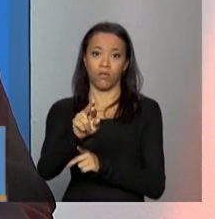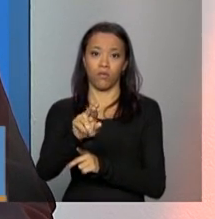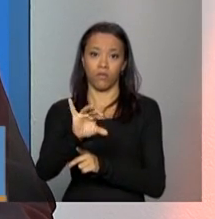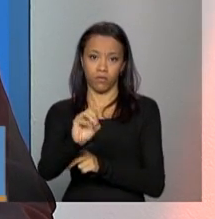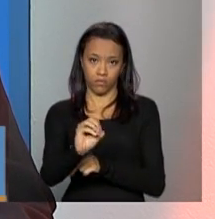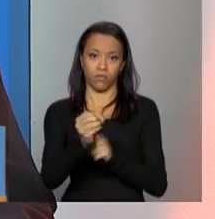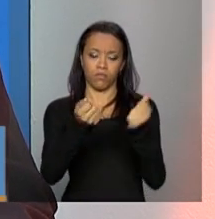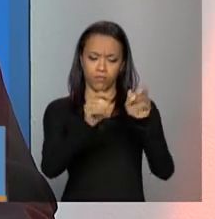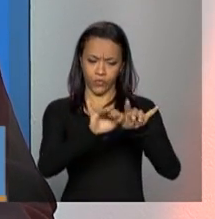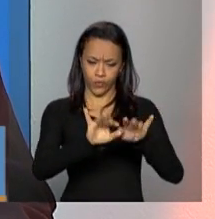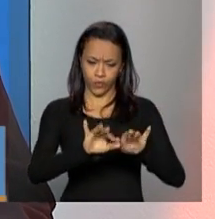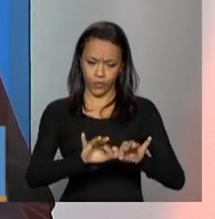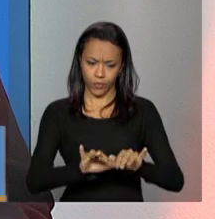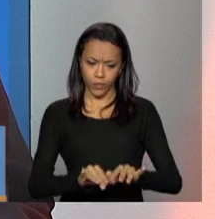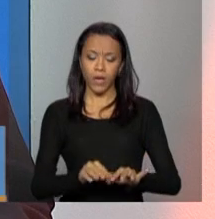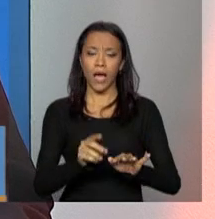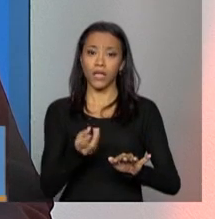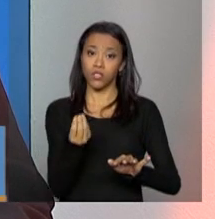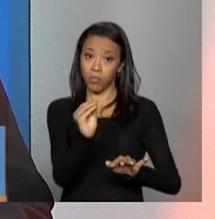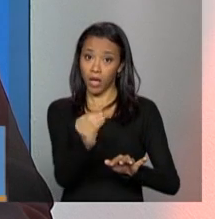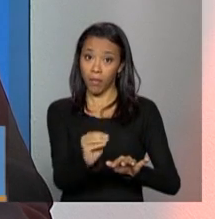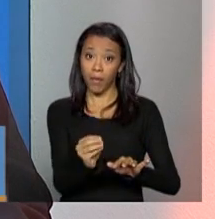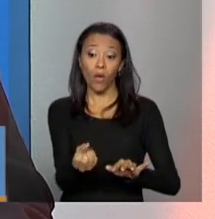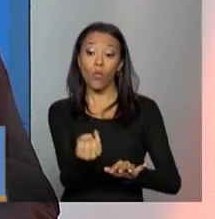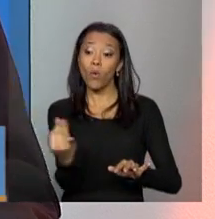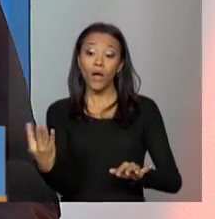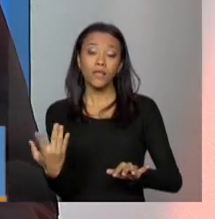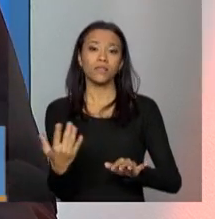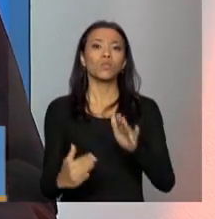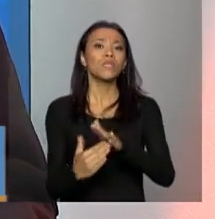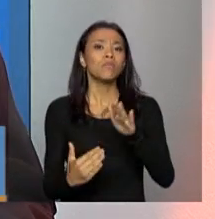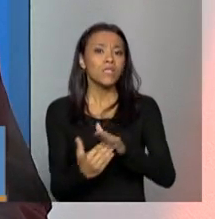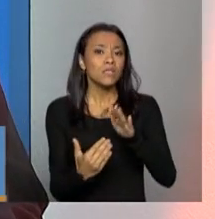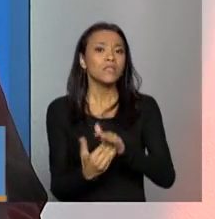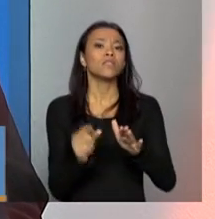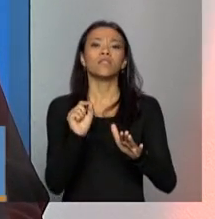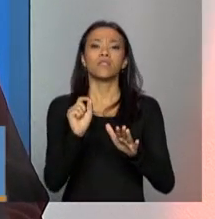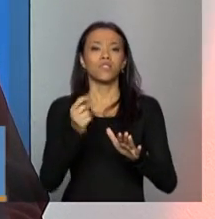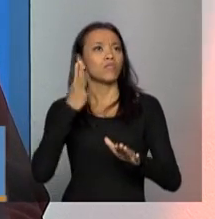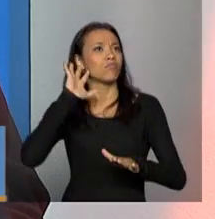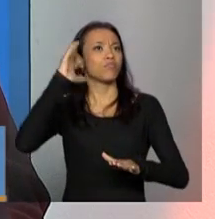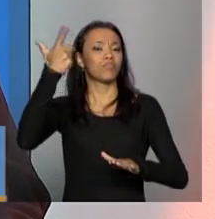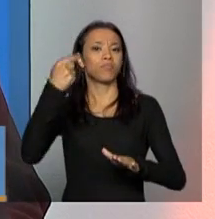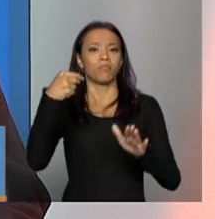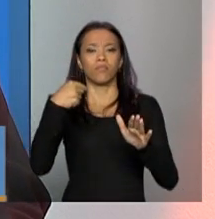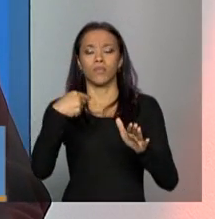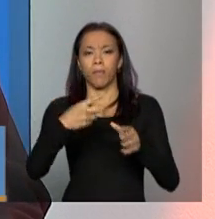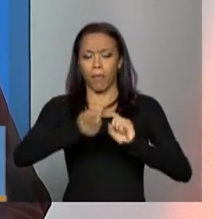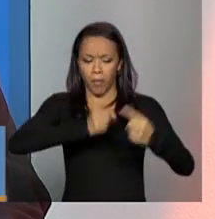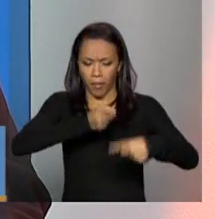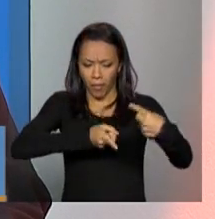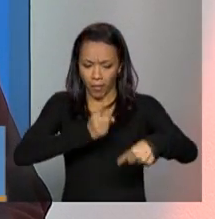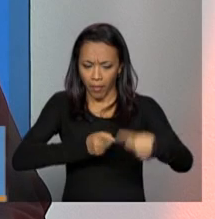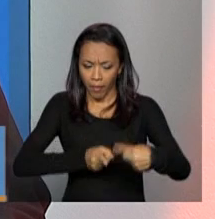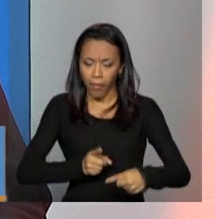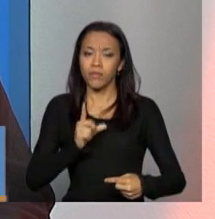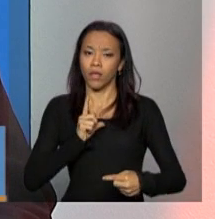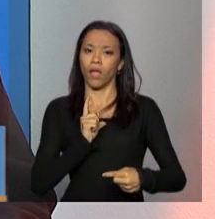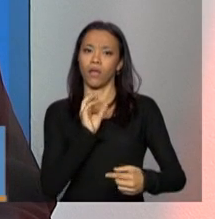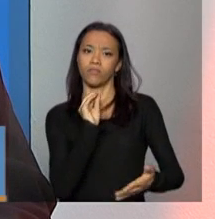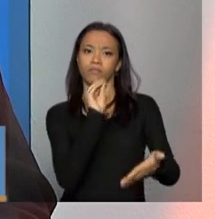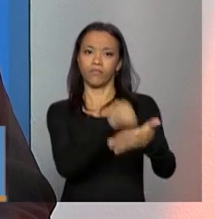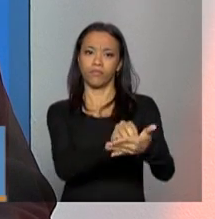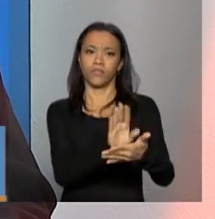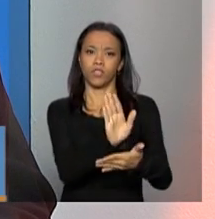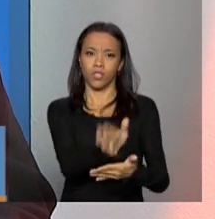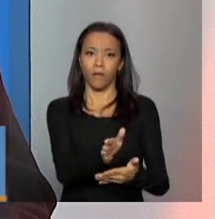uma orientação a respeito da quantidade das deliberações, isso tem sido em todas as conferências, naturalmente vamos debater isso também para essa. Com relação